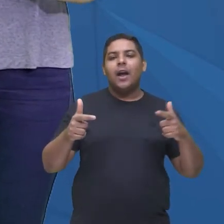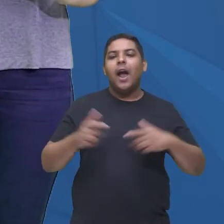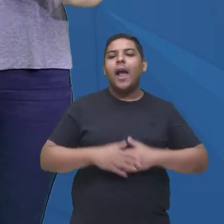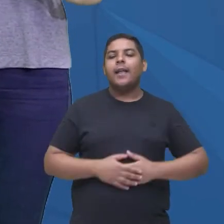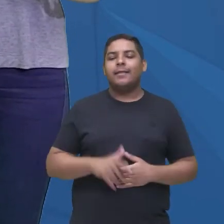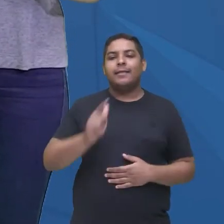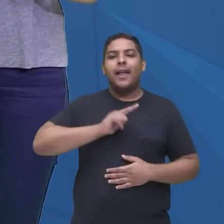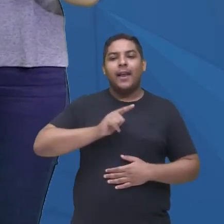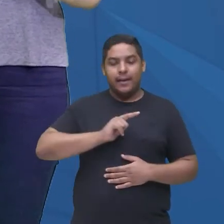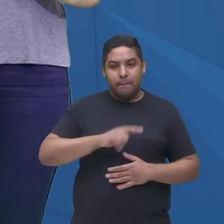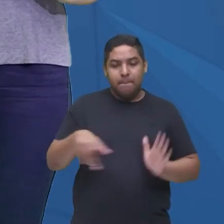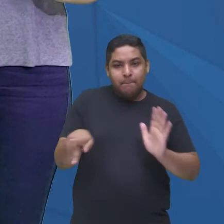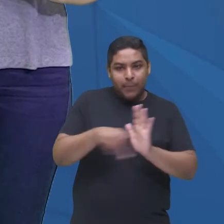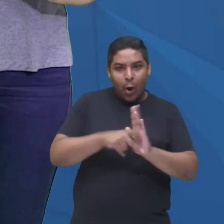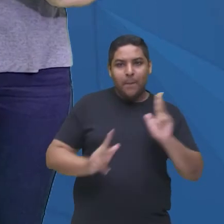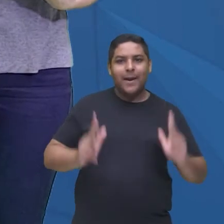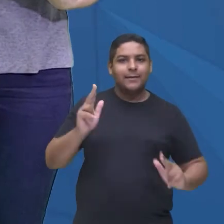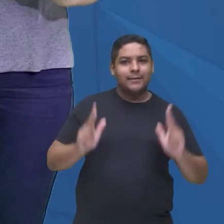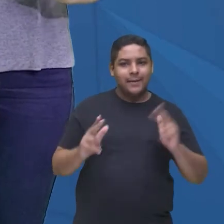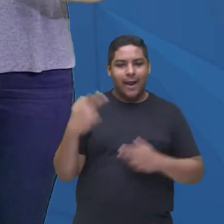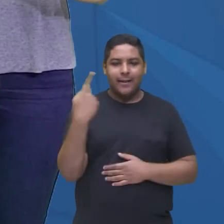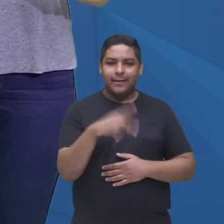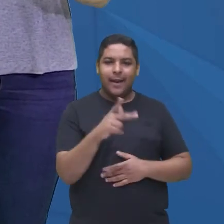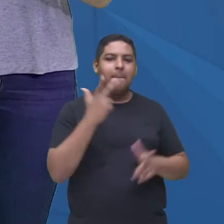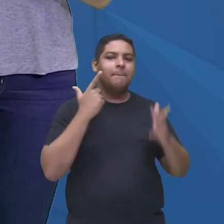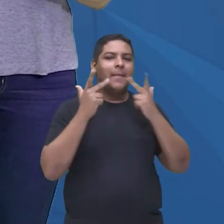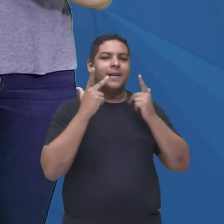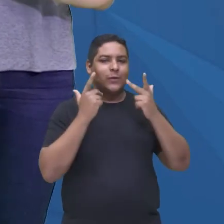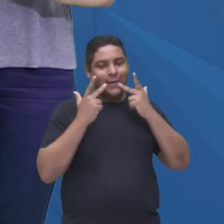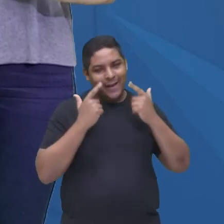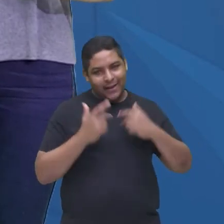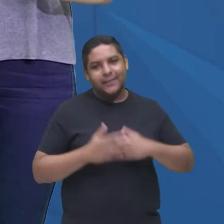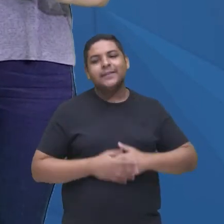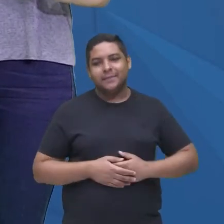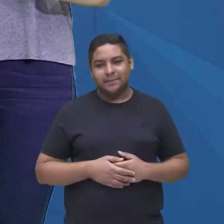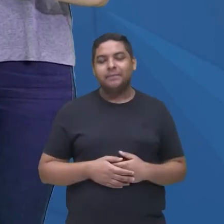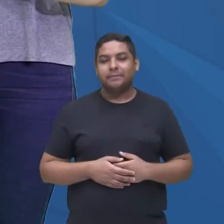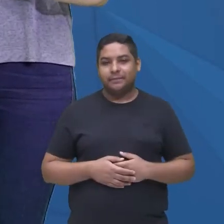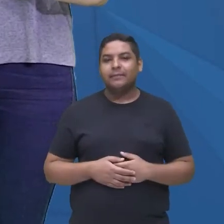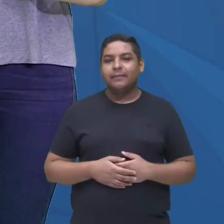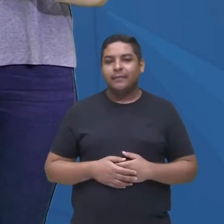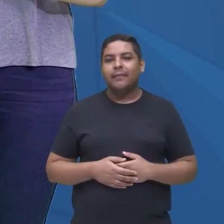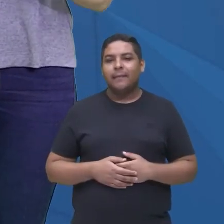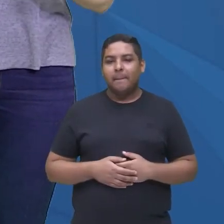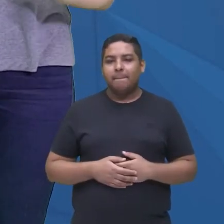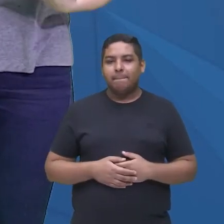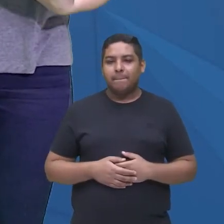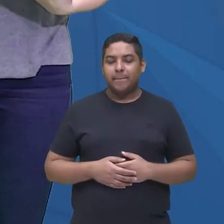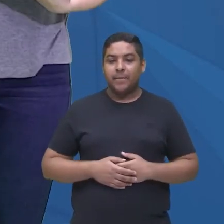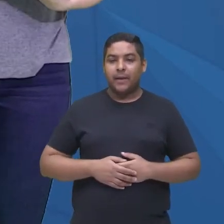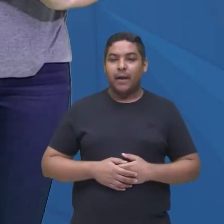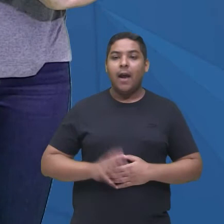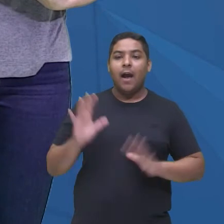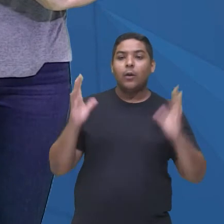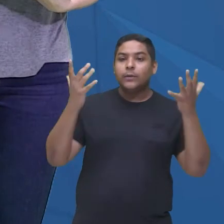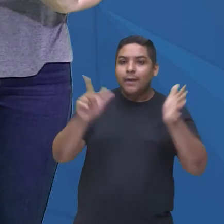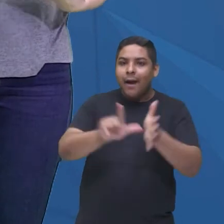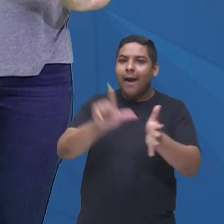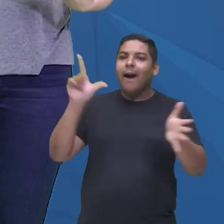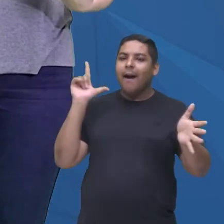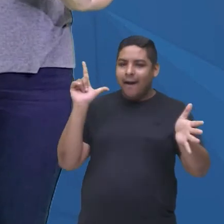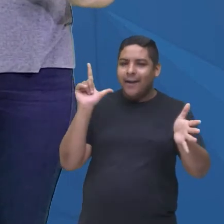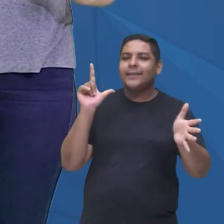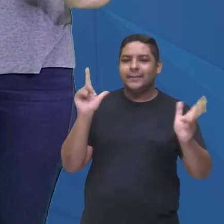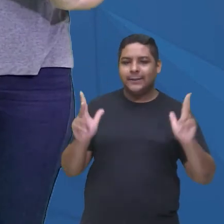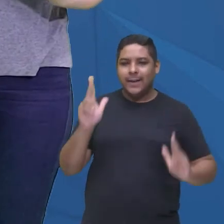a esse destacamento, ou continuidade, muitas vezes é algo que aconteceu antes do evento daquela série, ou depois, ou um